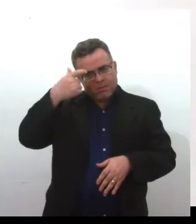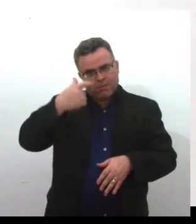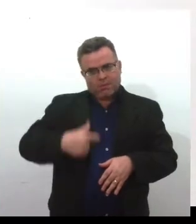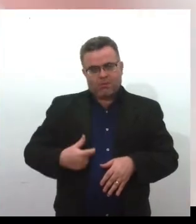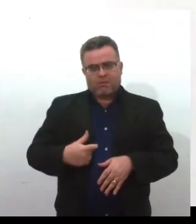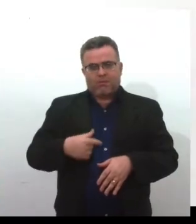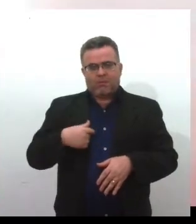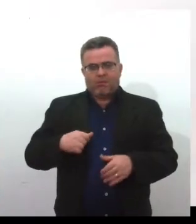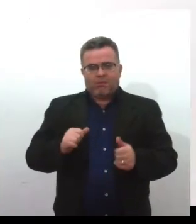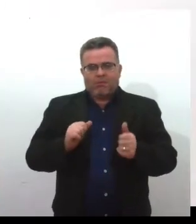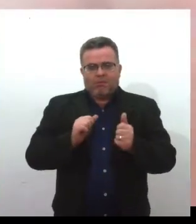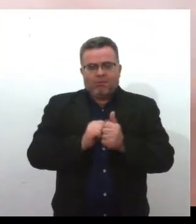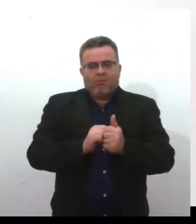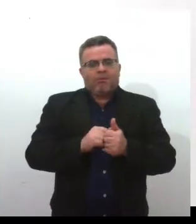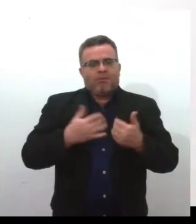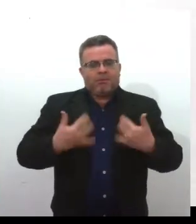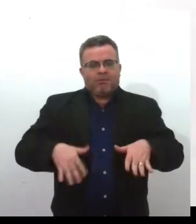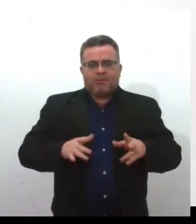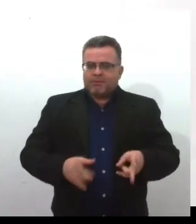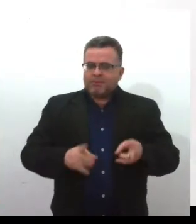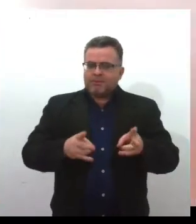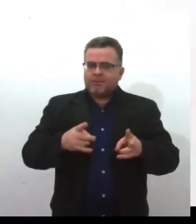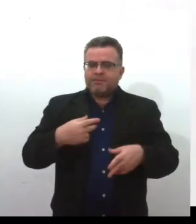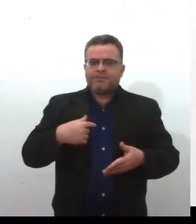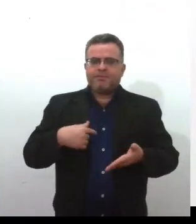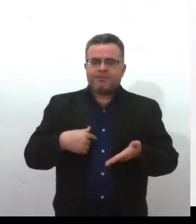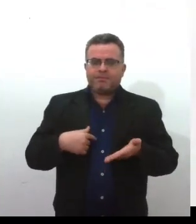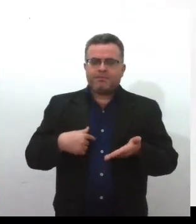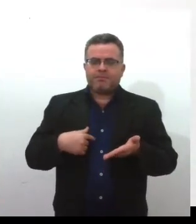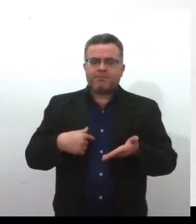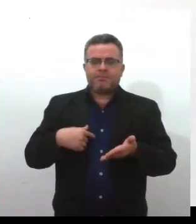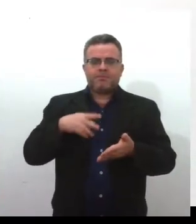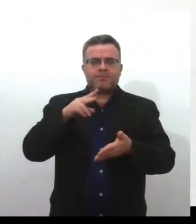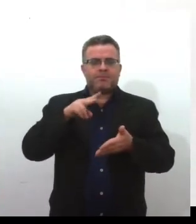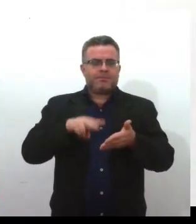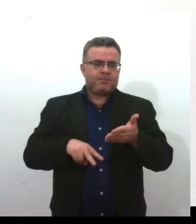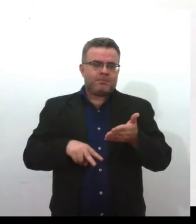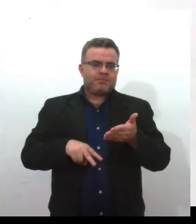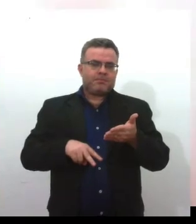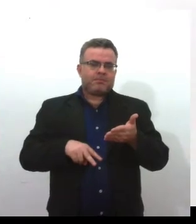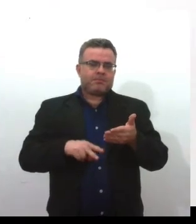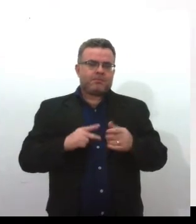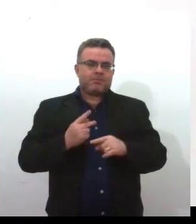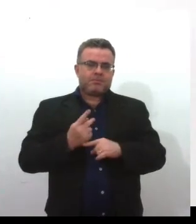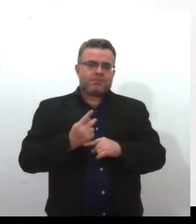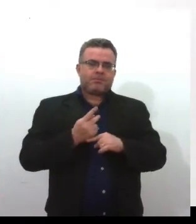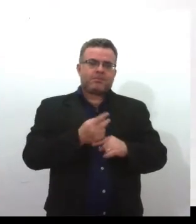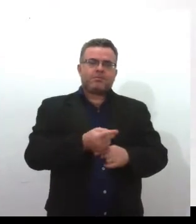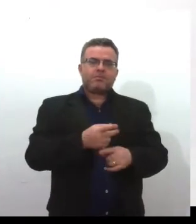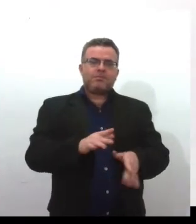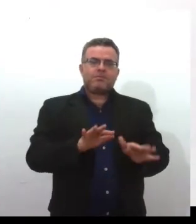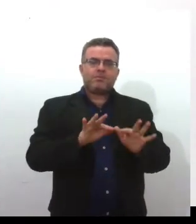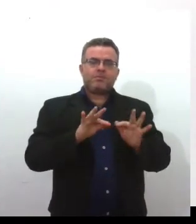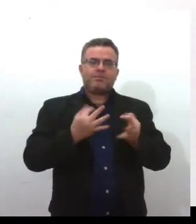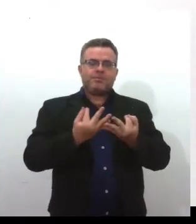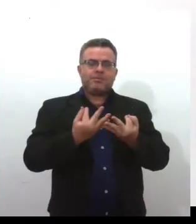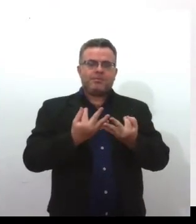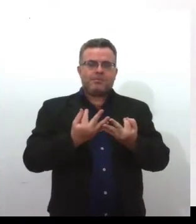gabinete. Então, nós construímos esse texto, procuramos a família, enfim, construímos um histórico.